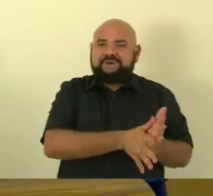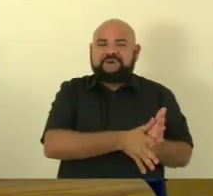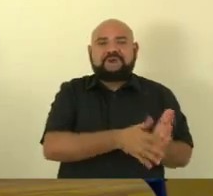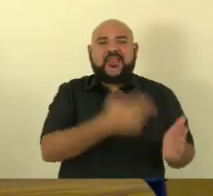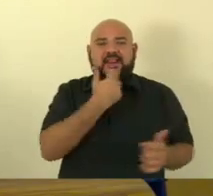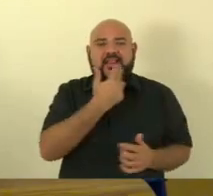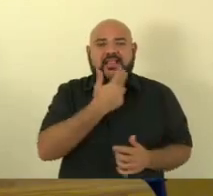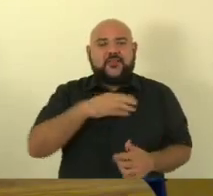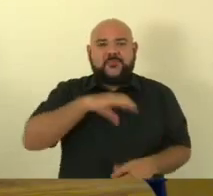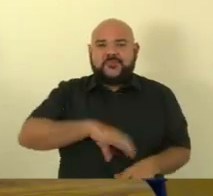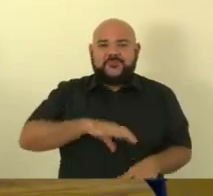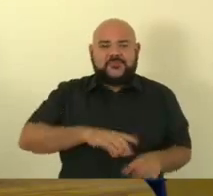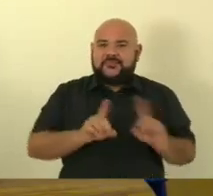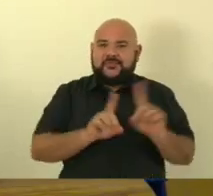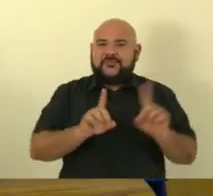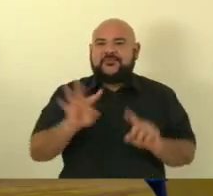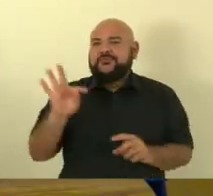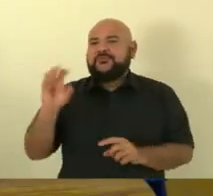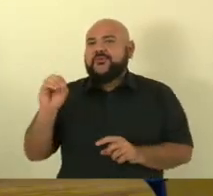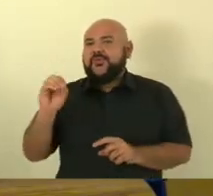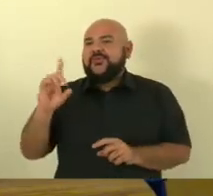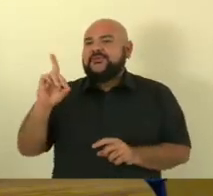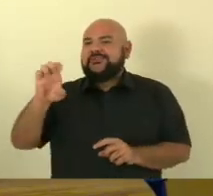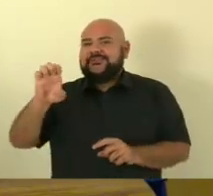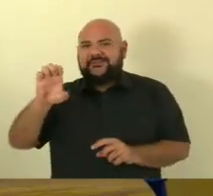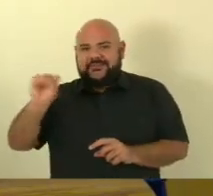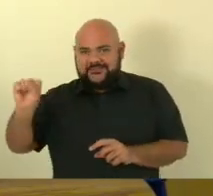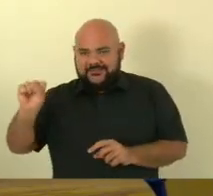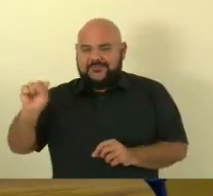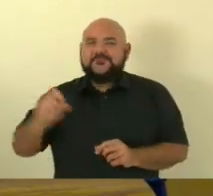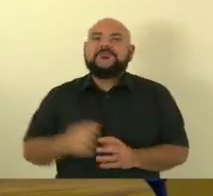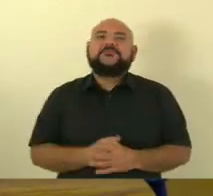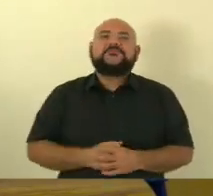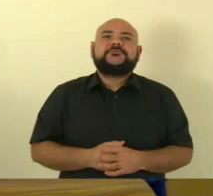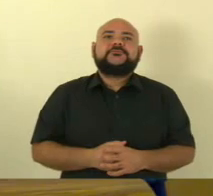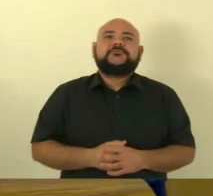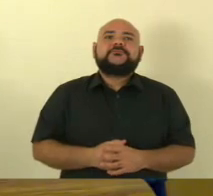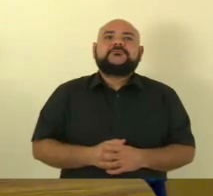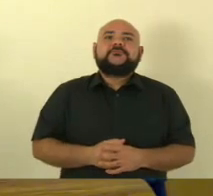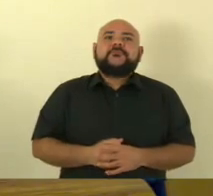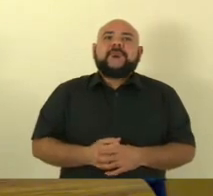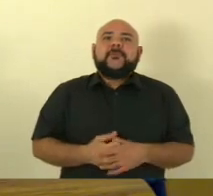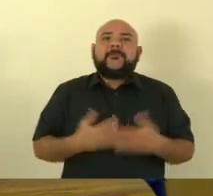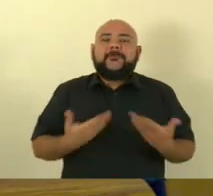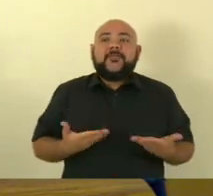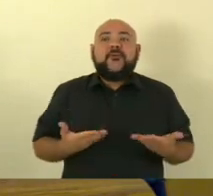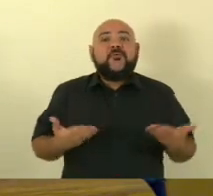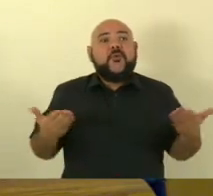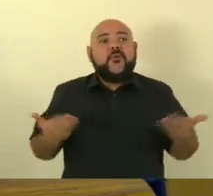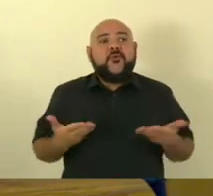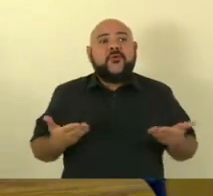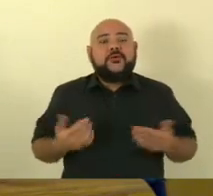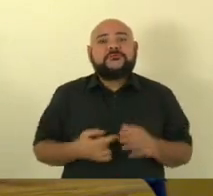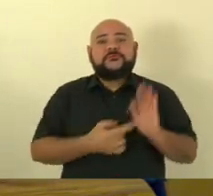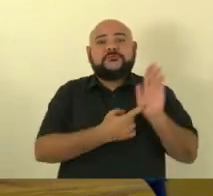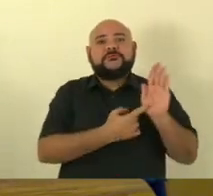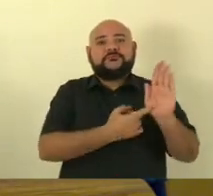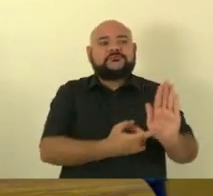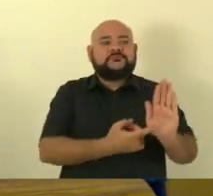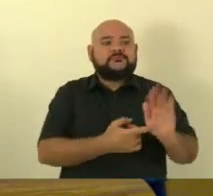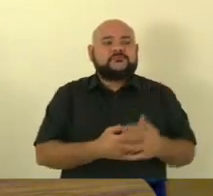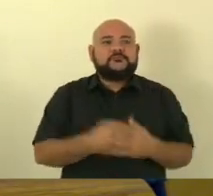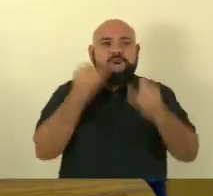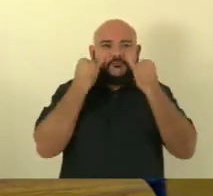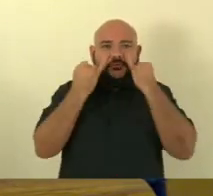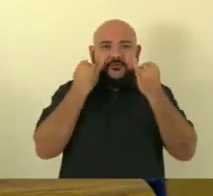por gentileza Fabiana graças a Deus que o Luciano não está mexendo nos contores então as coisas vão funcionar essa matéria aqui do InfoMani